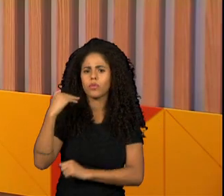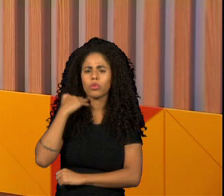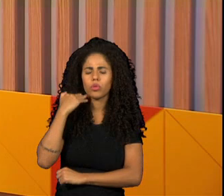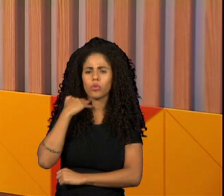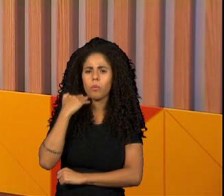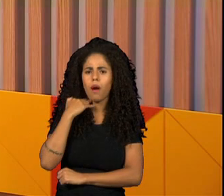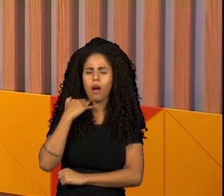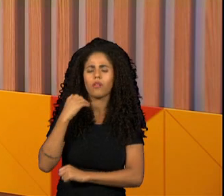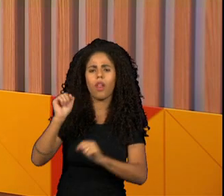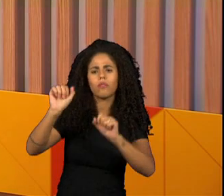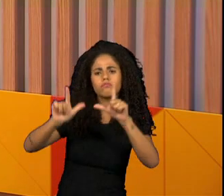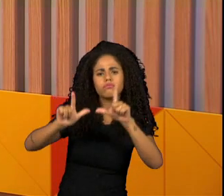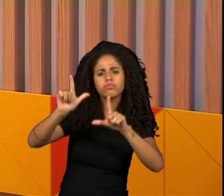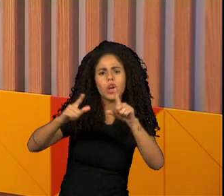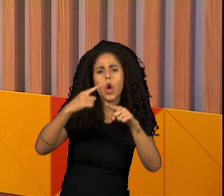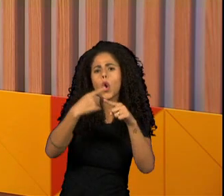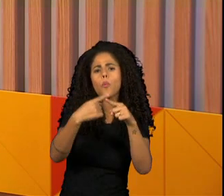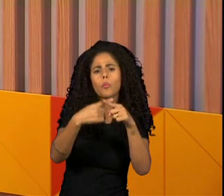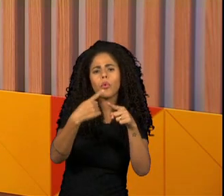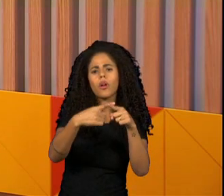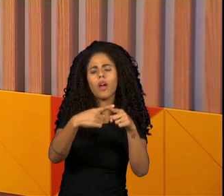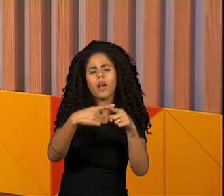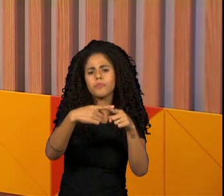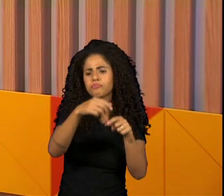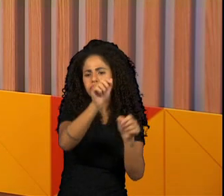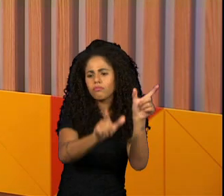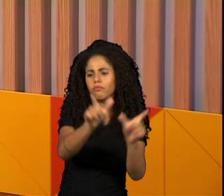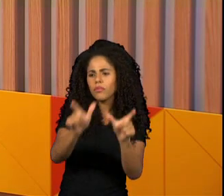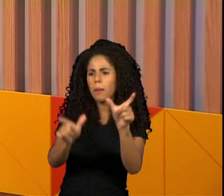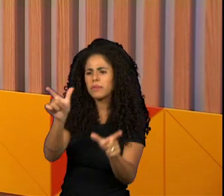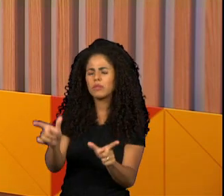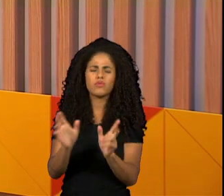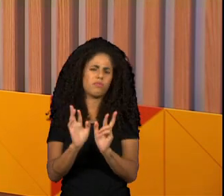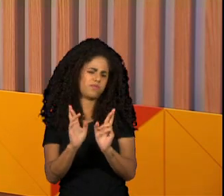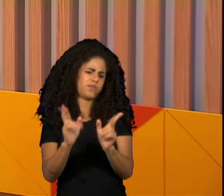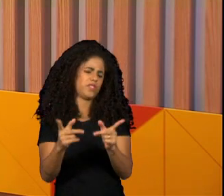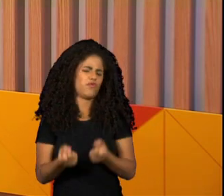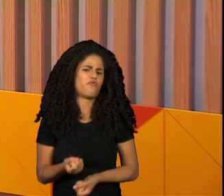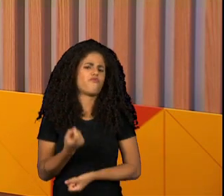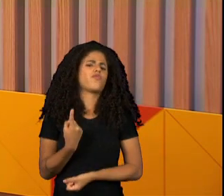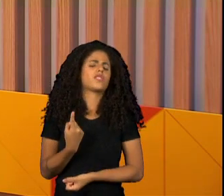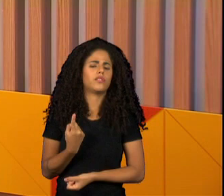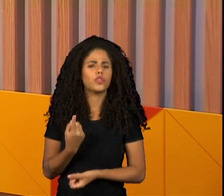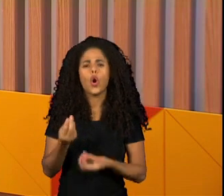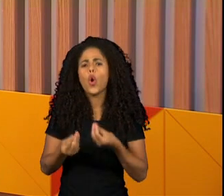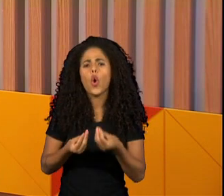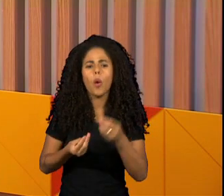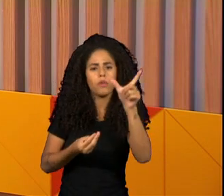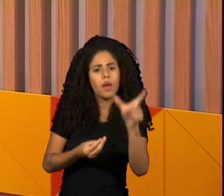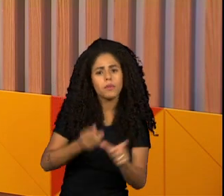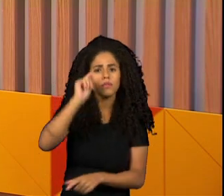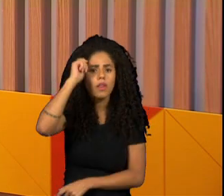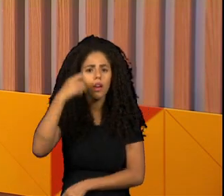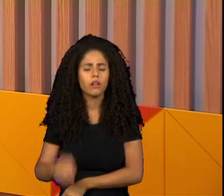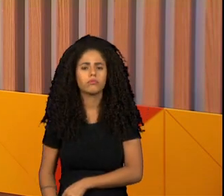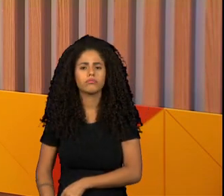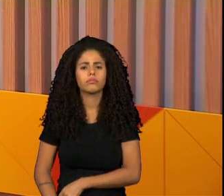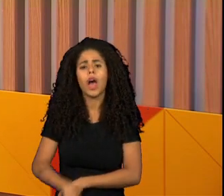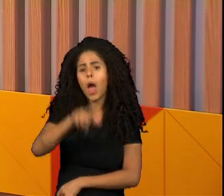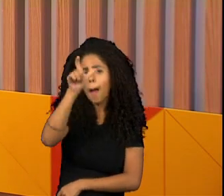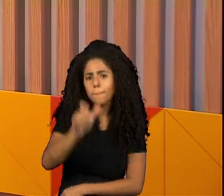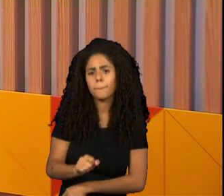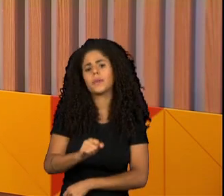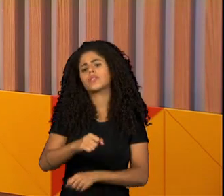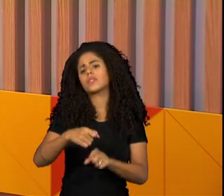dois, porque tinham imagens de pessoas muito descoladas, e o que eles chamavam de descoladas eram pessoas negras, pessoas trans,